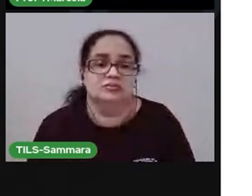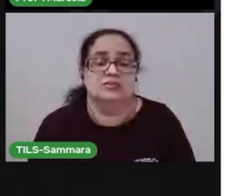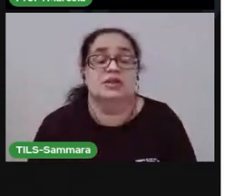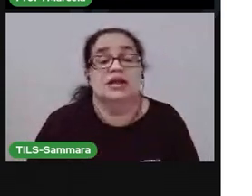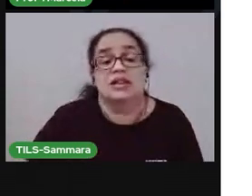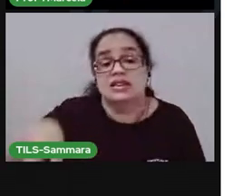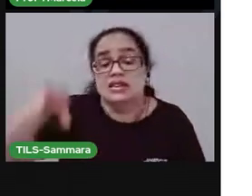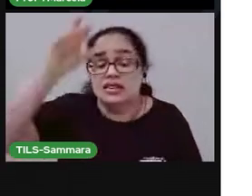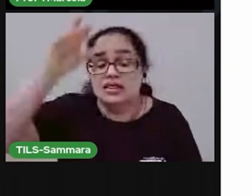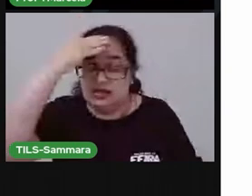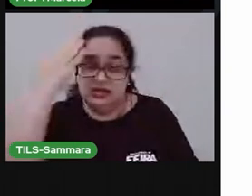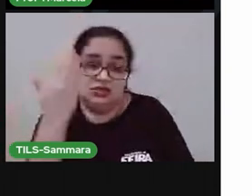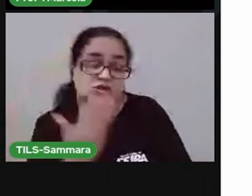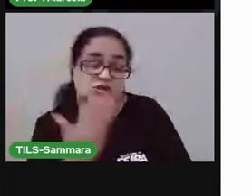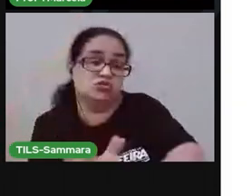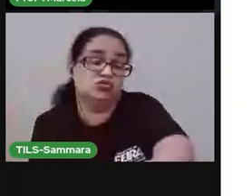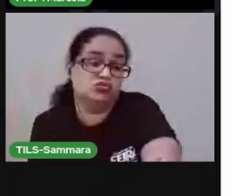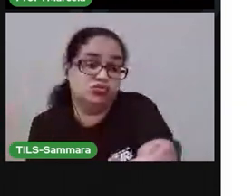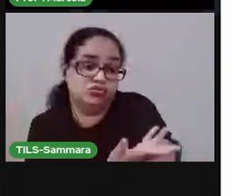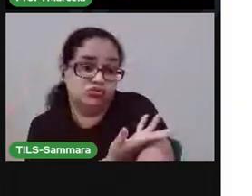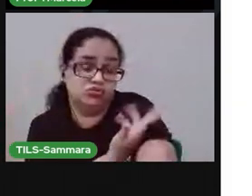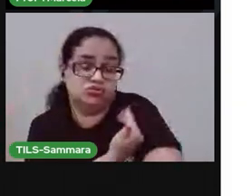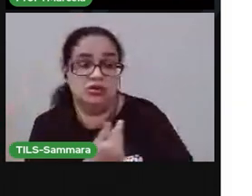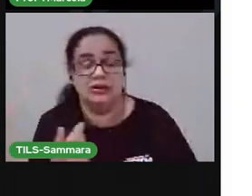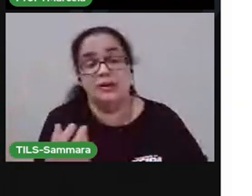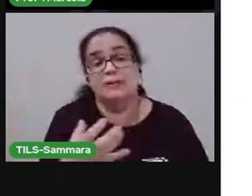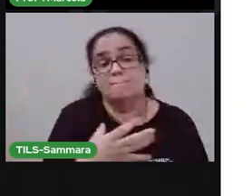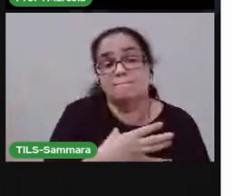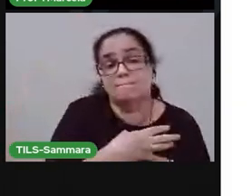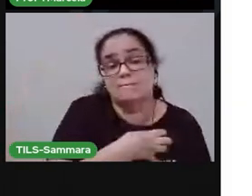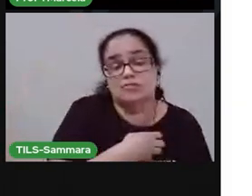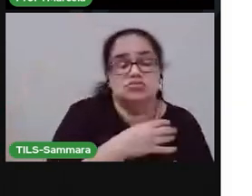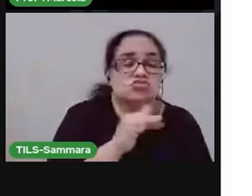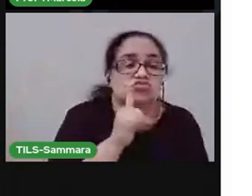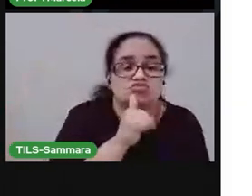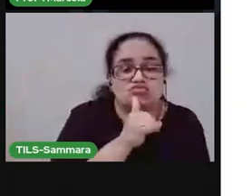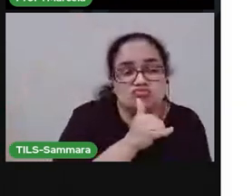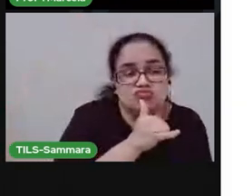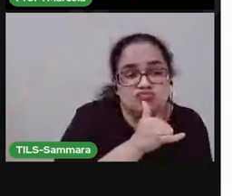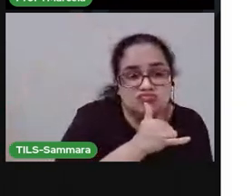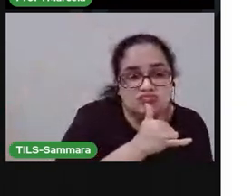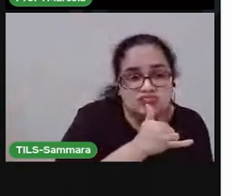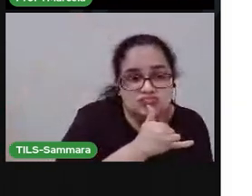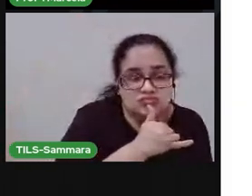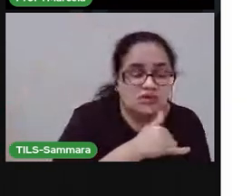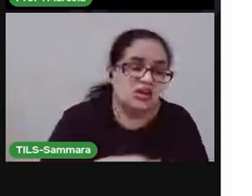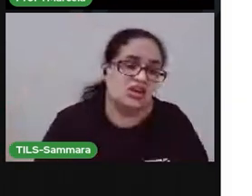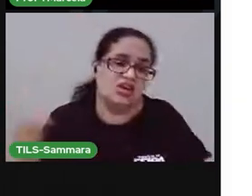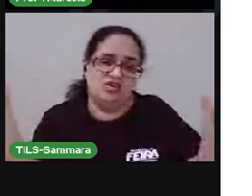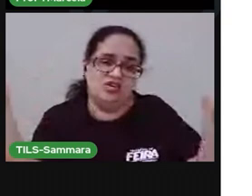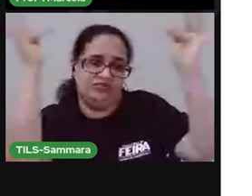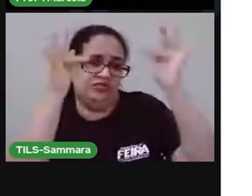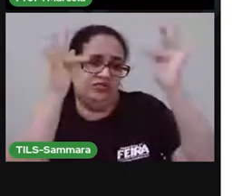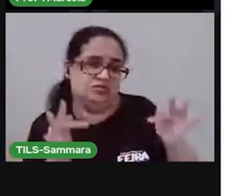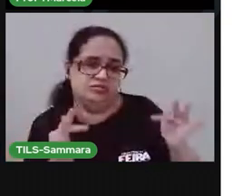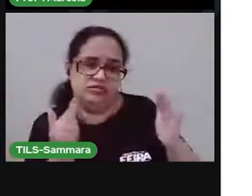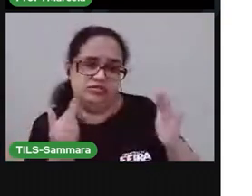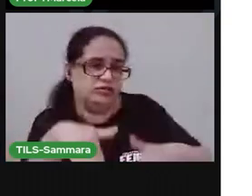Acredito que a emoção que elas sentem é tristeza, né? Ninguém é feliz morando na rua.